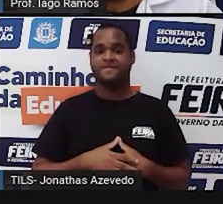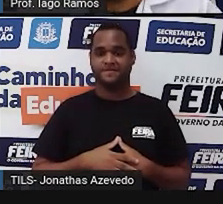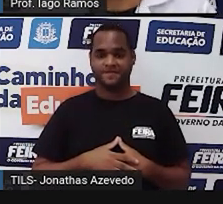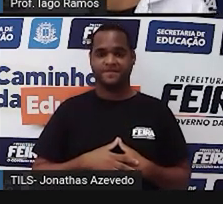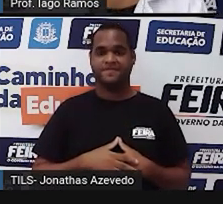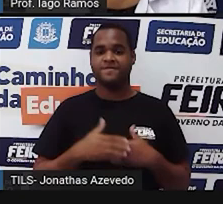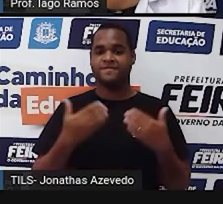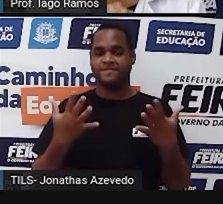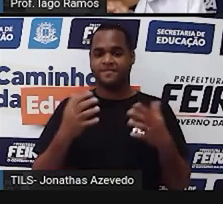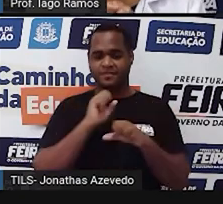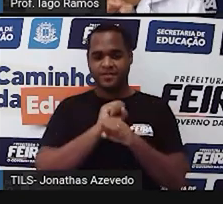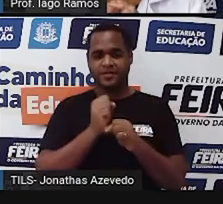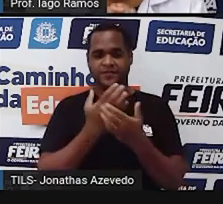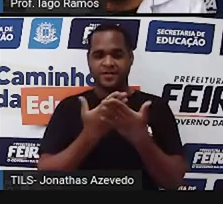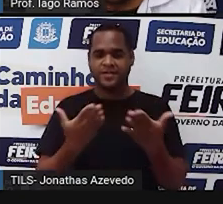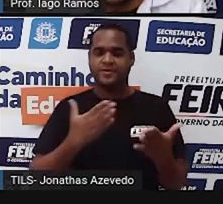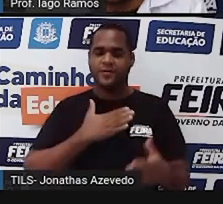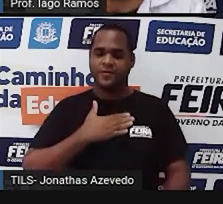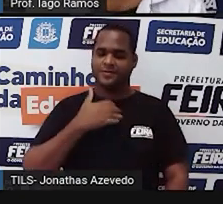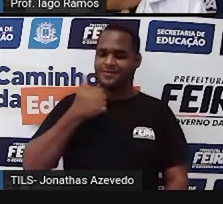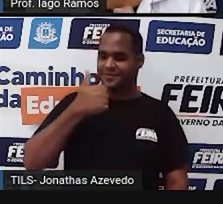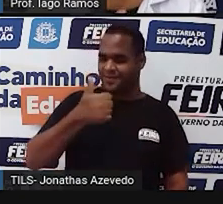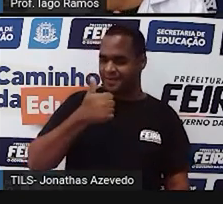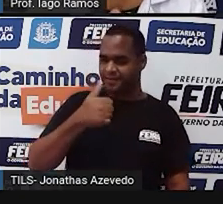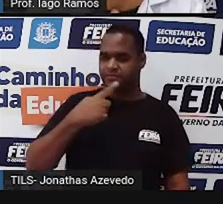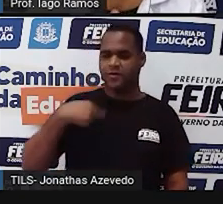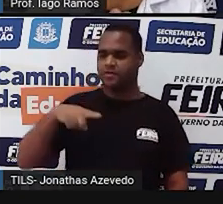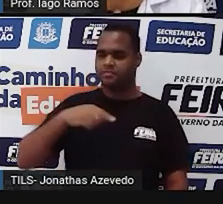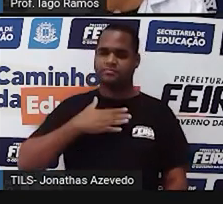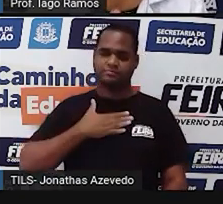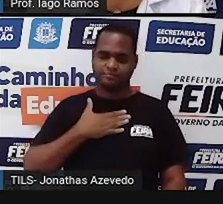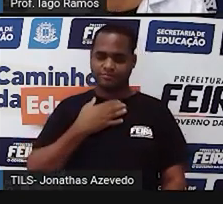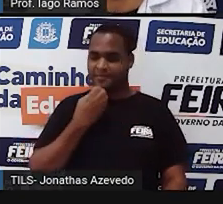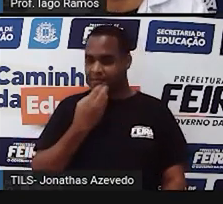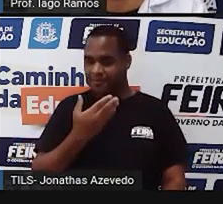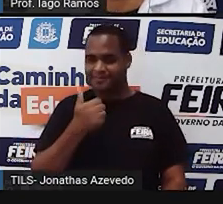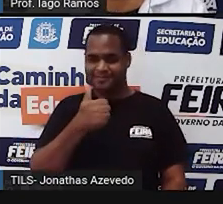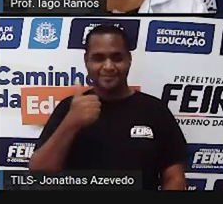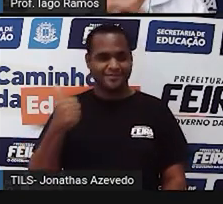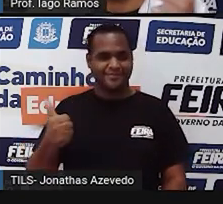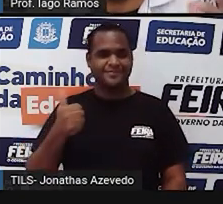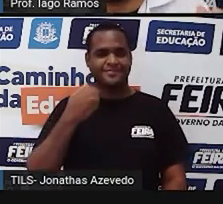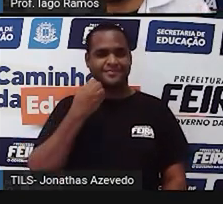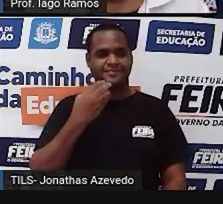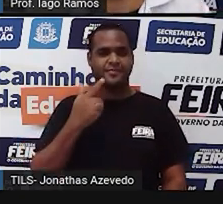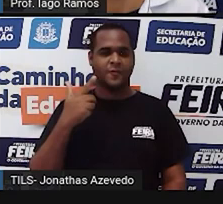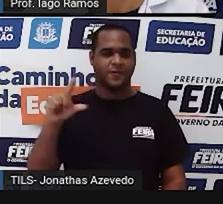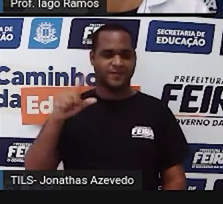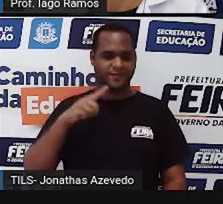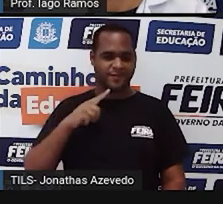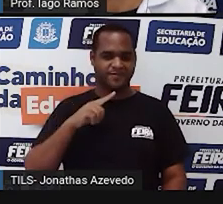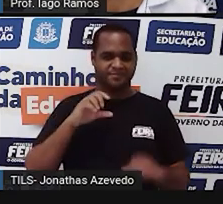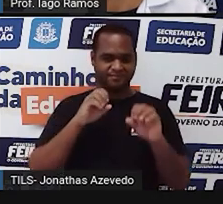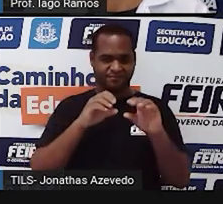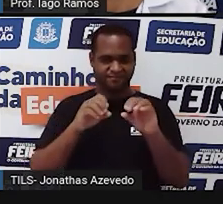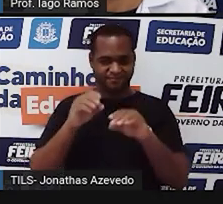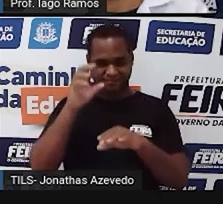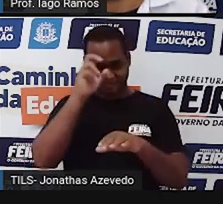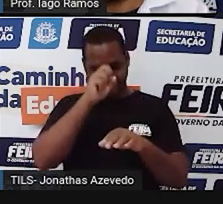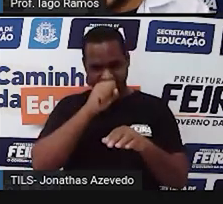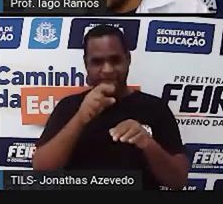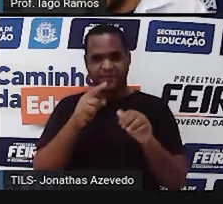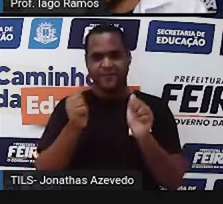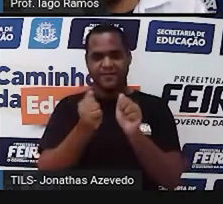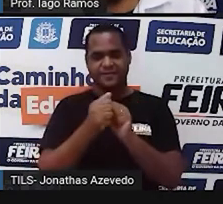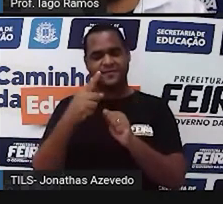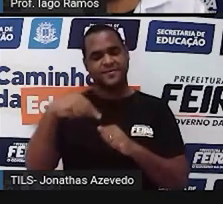e espero que você tenha curtido, nós aqui curtimos bastante, né, mais essa aula com você,